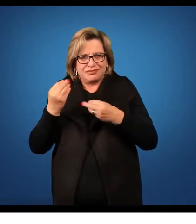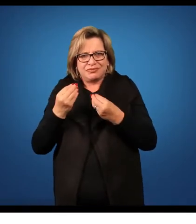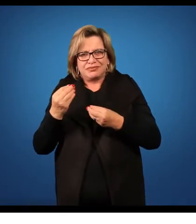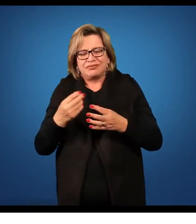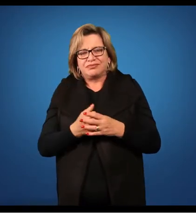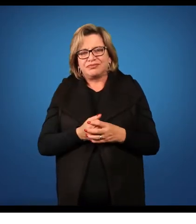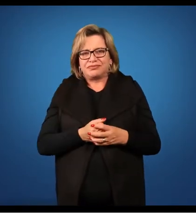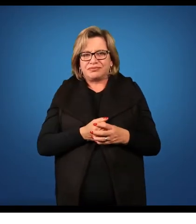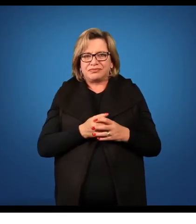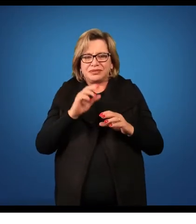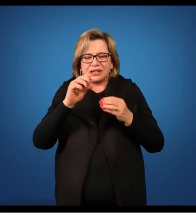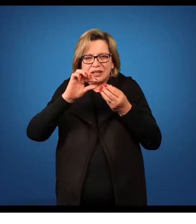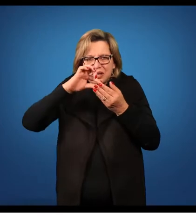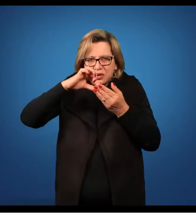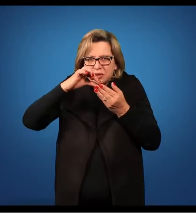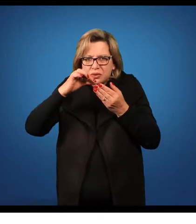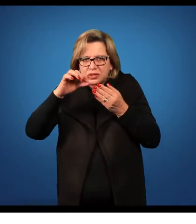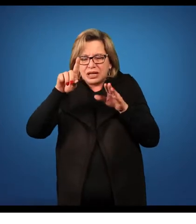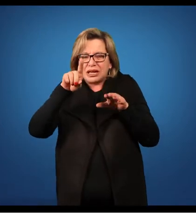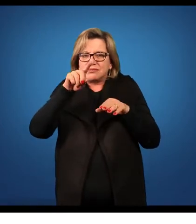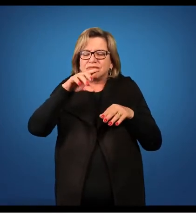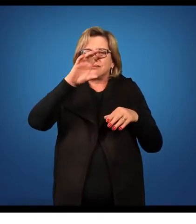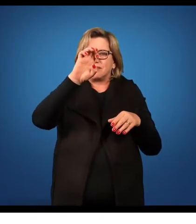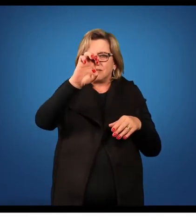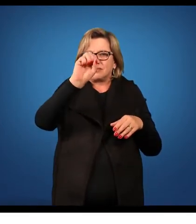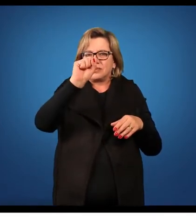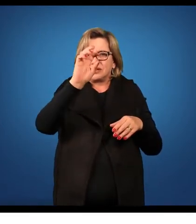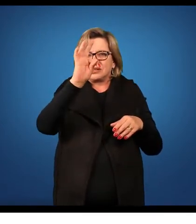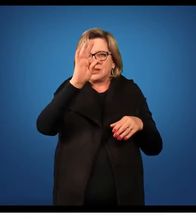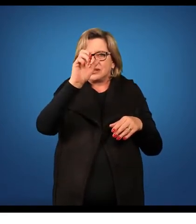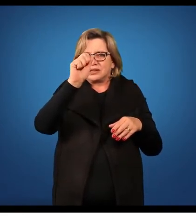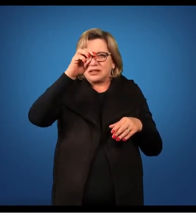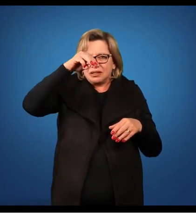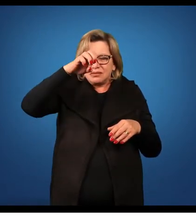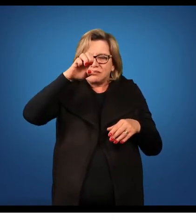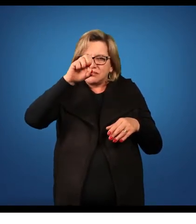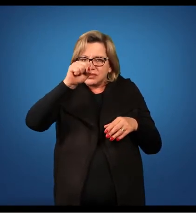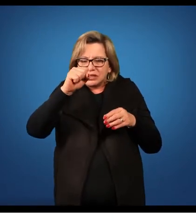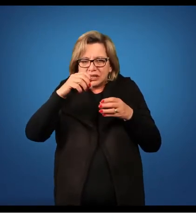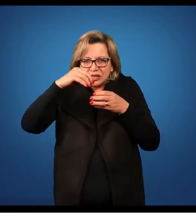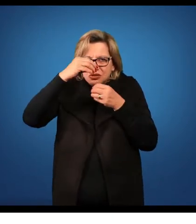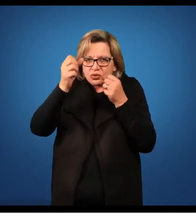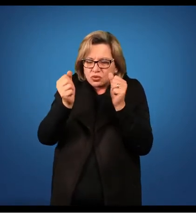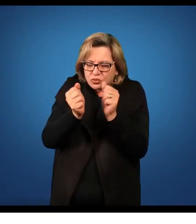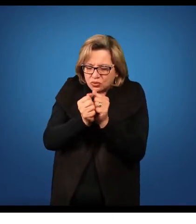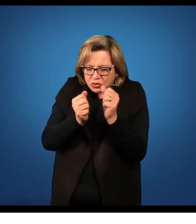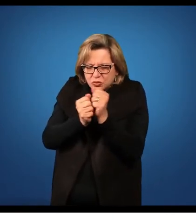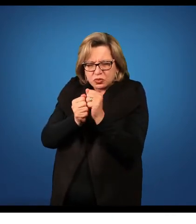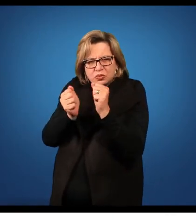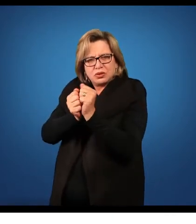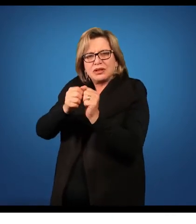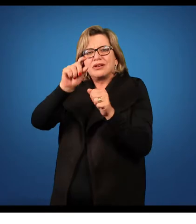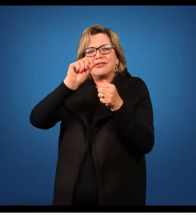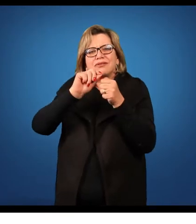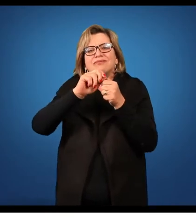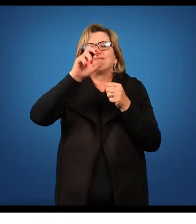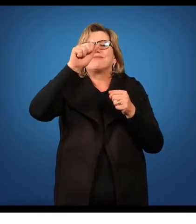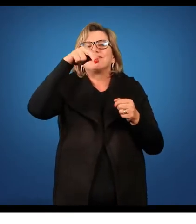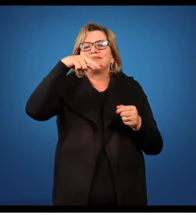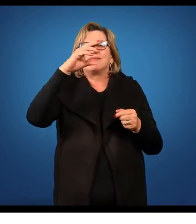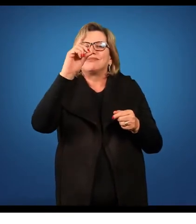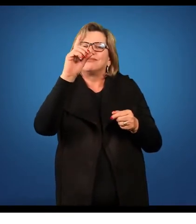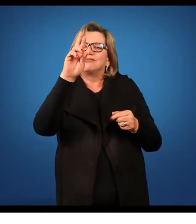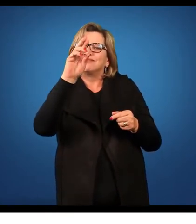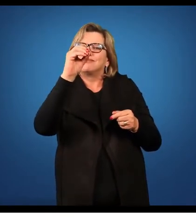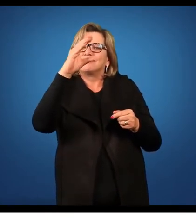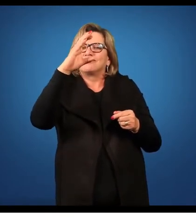filamentosas são os estames. E o conjunto de estames forma o androceu da flor. Podemos ver que esse androceu ainda